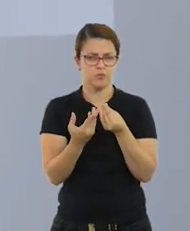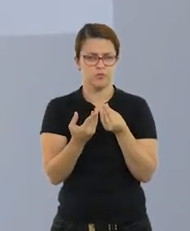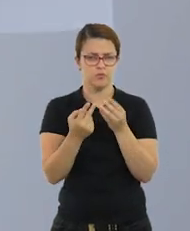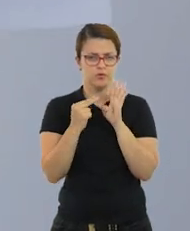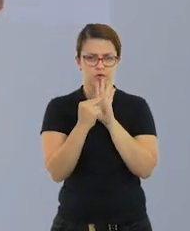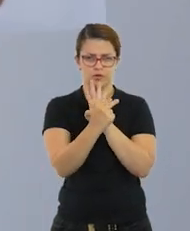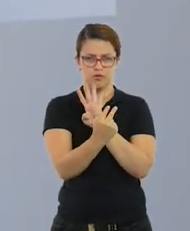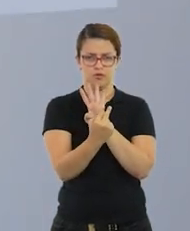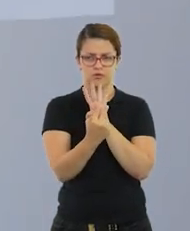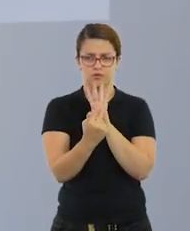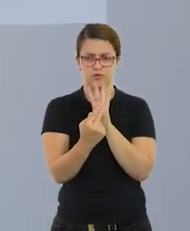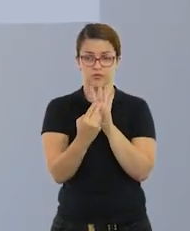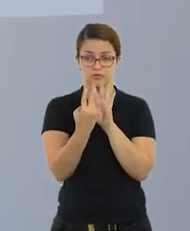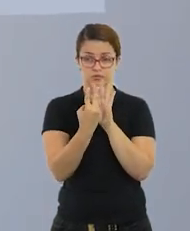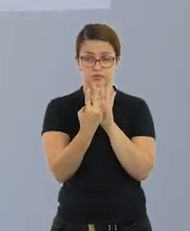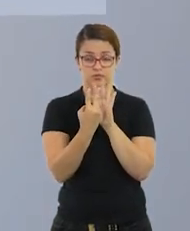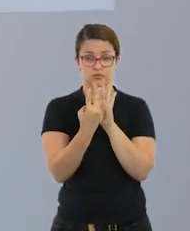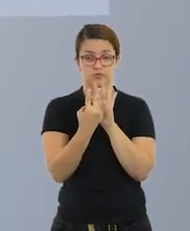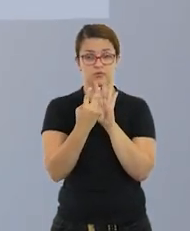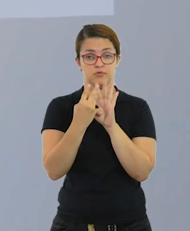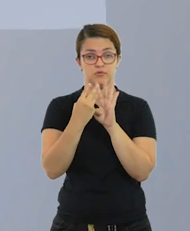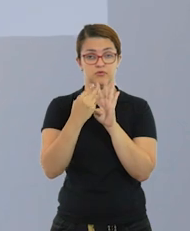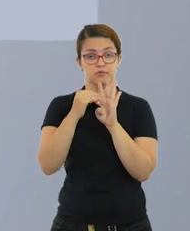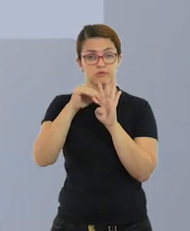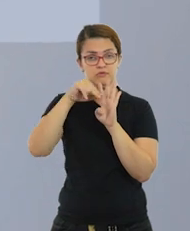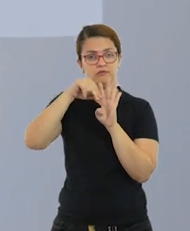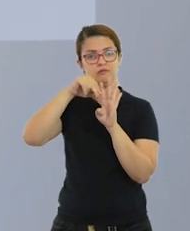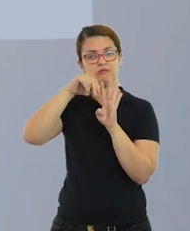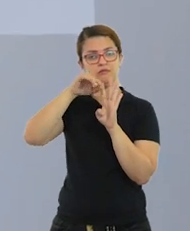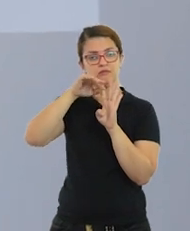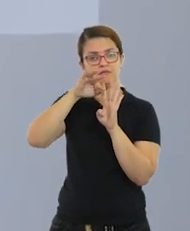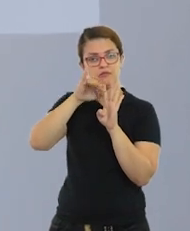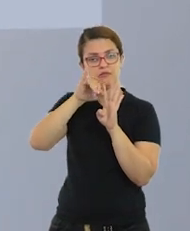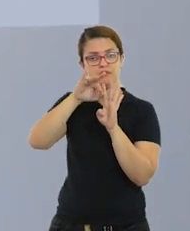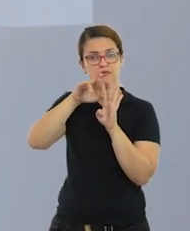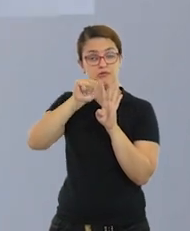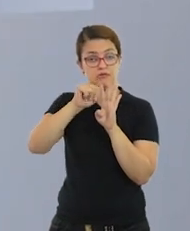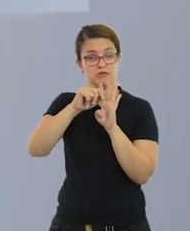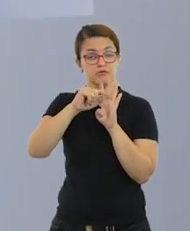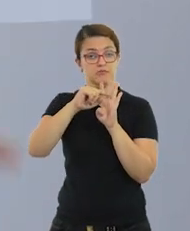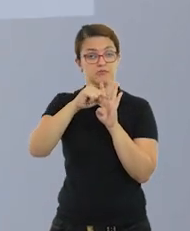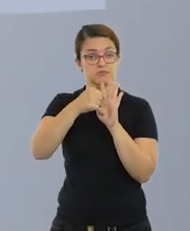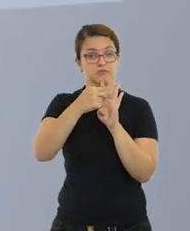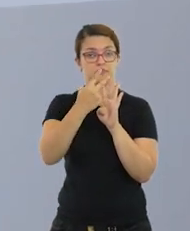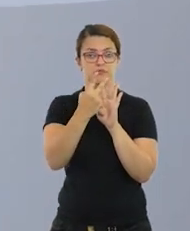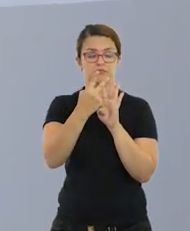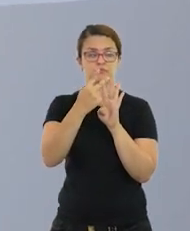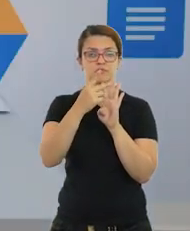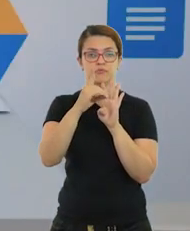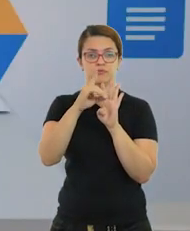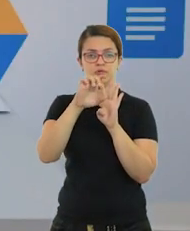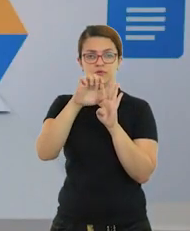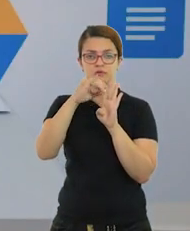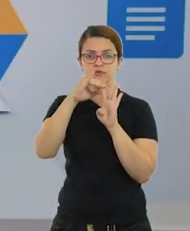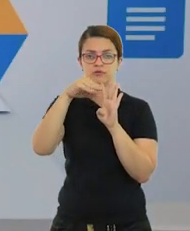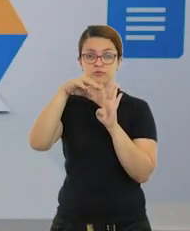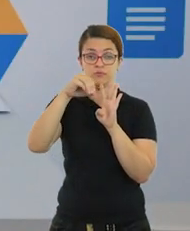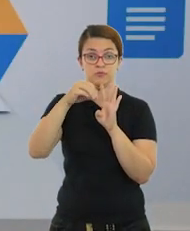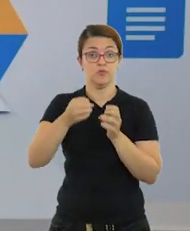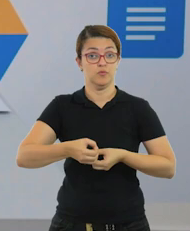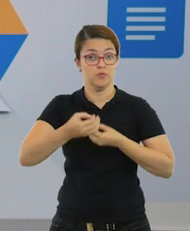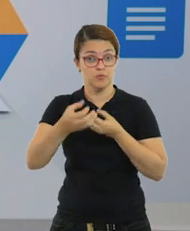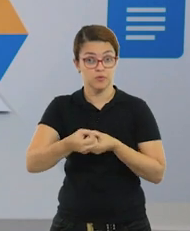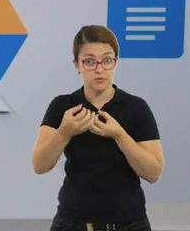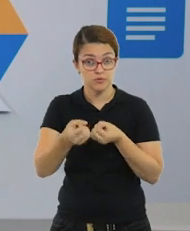Então como que nós vamos fazer a leitura desse número? 3 partes inteiras e 2 décimos. Então pessoal,